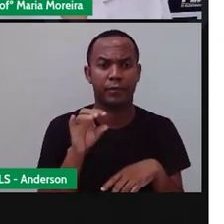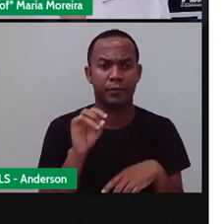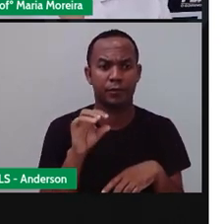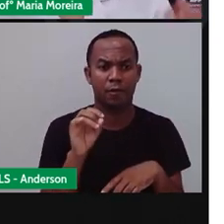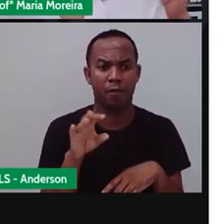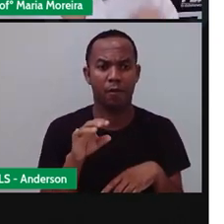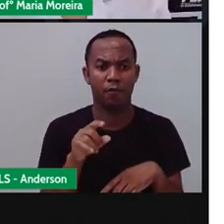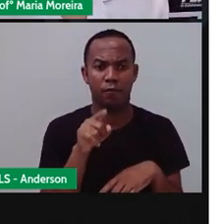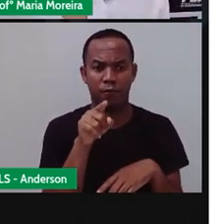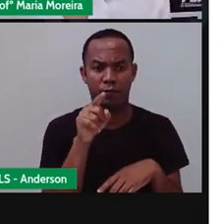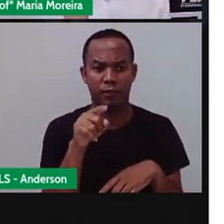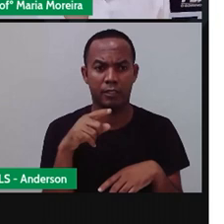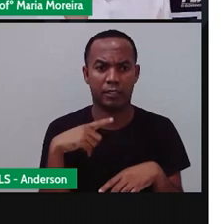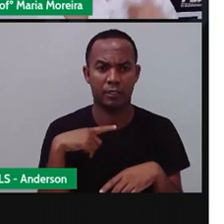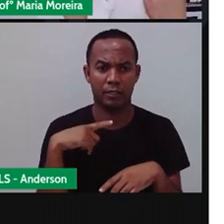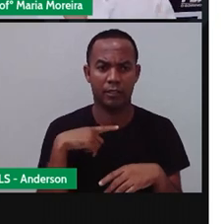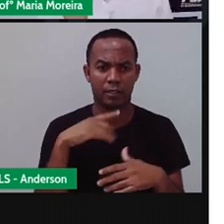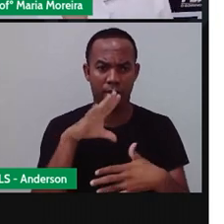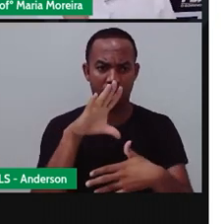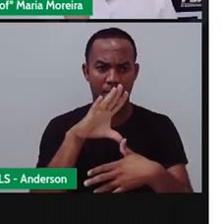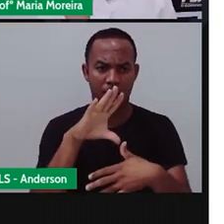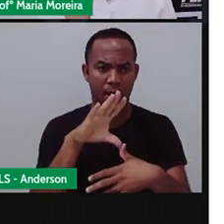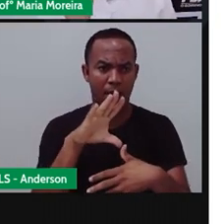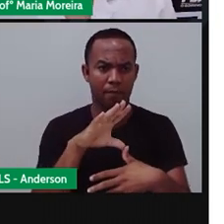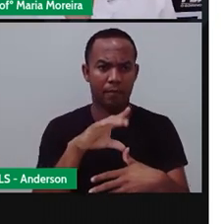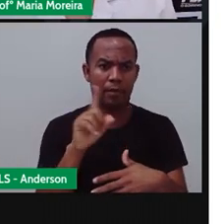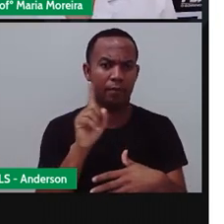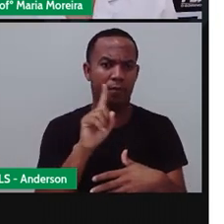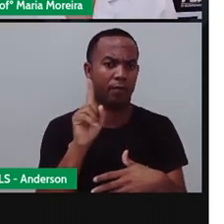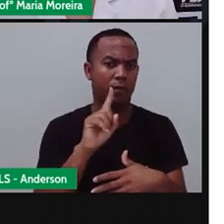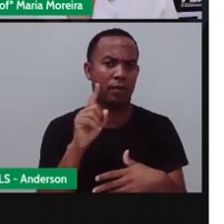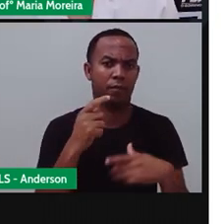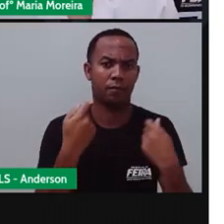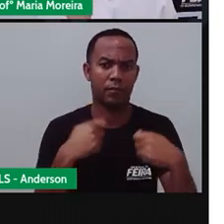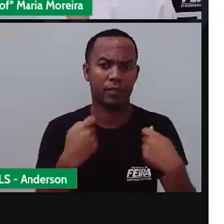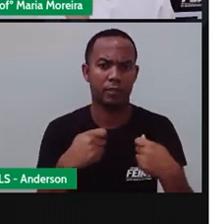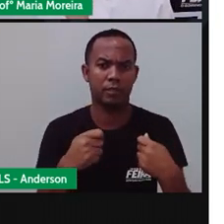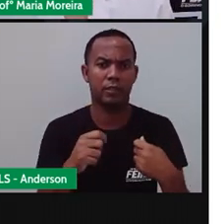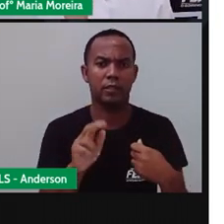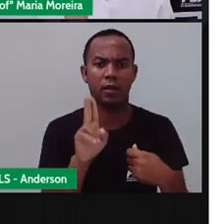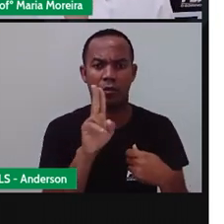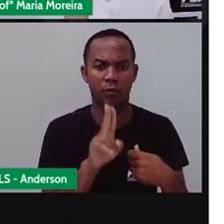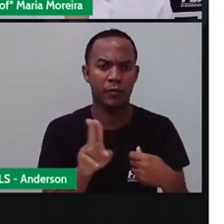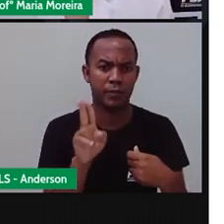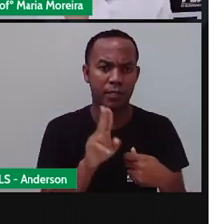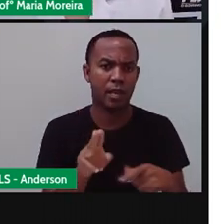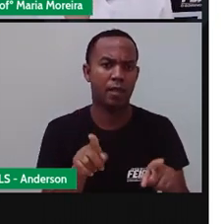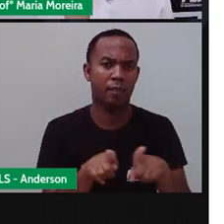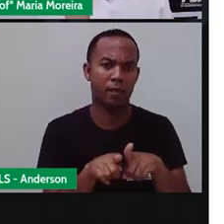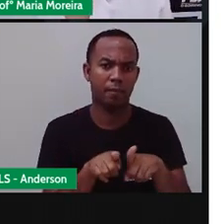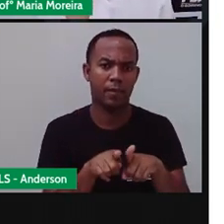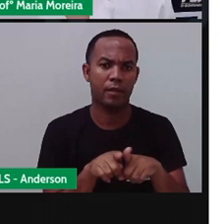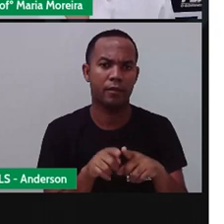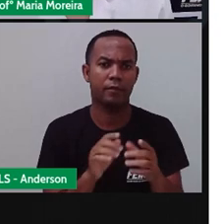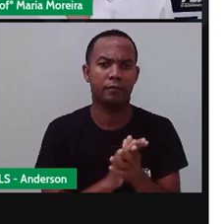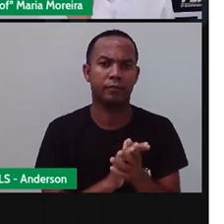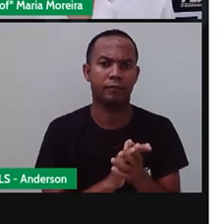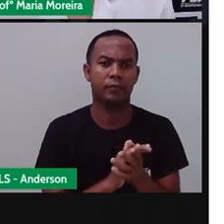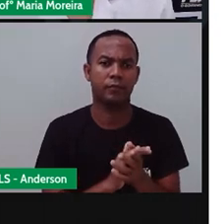mapa. Você precisa ter um mapa e saber utilizar o mapa, né? Isso, pois representa uma forma de